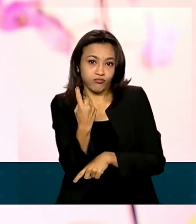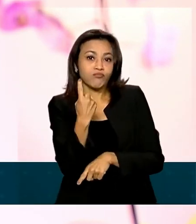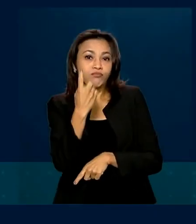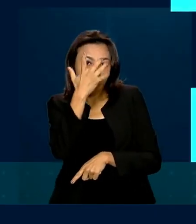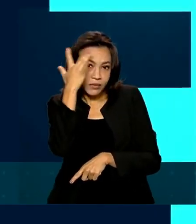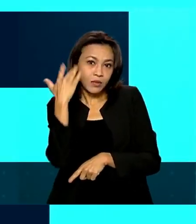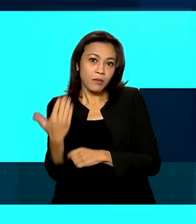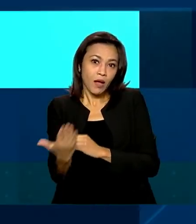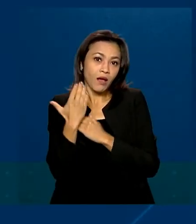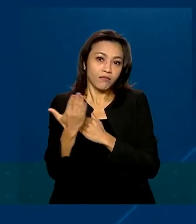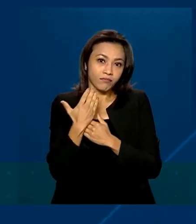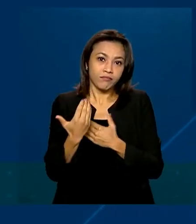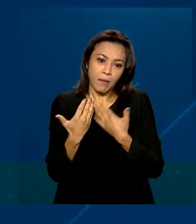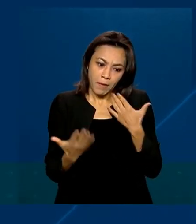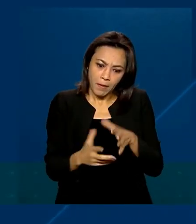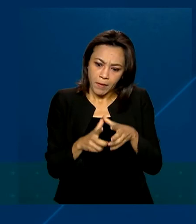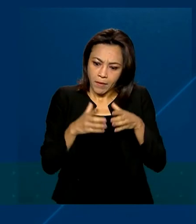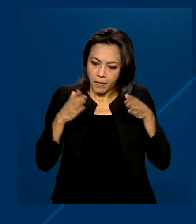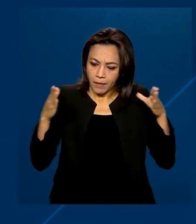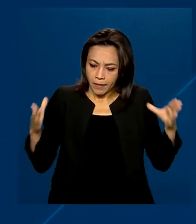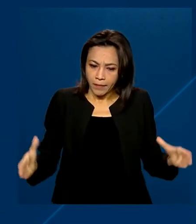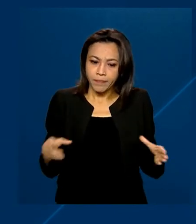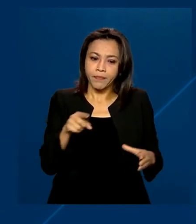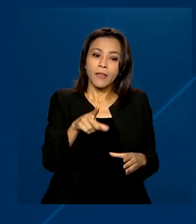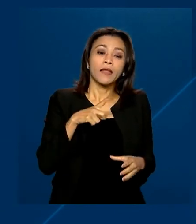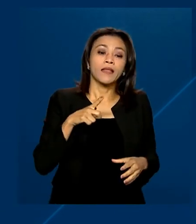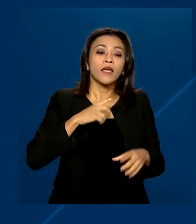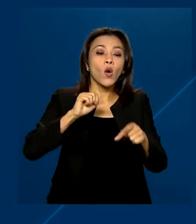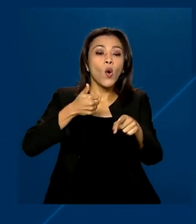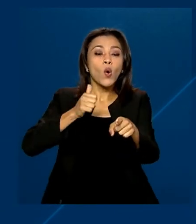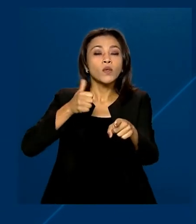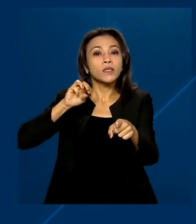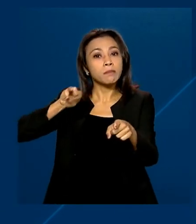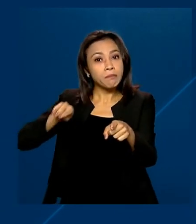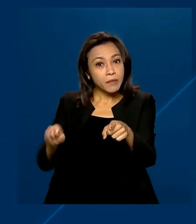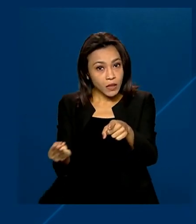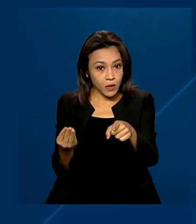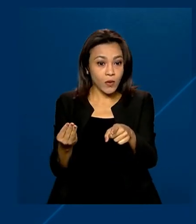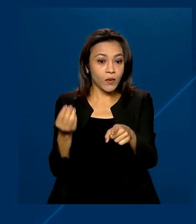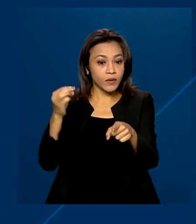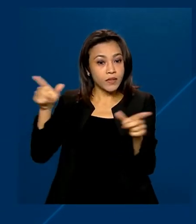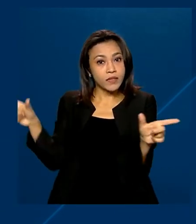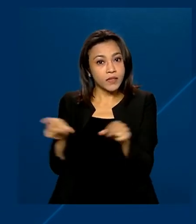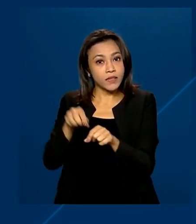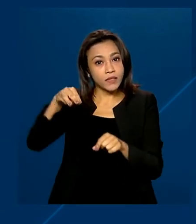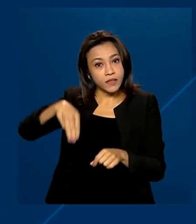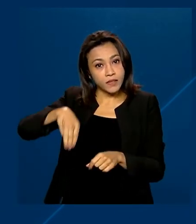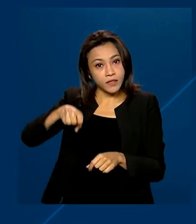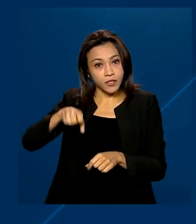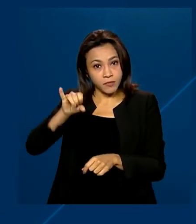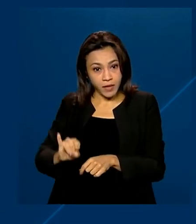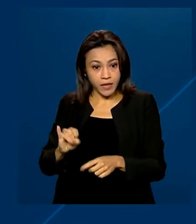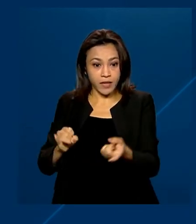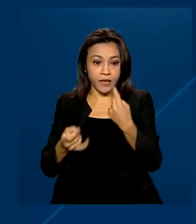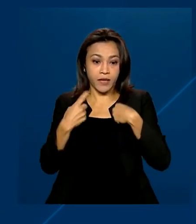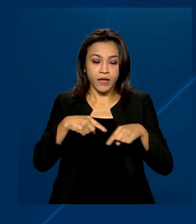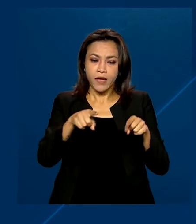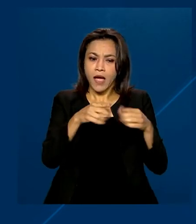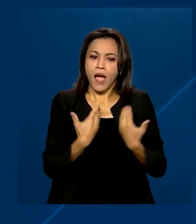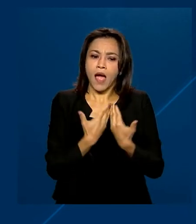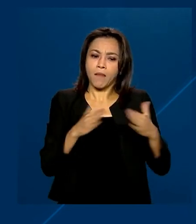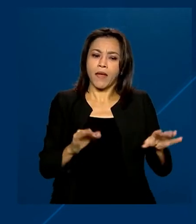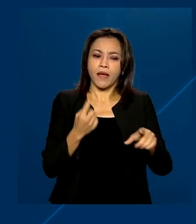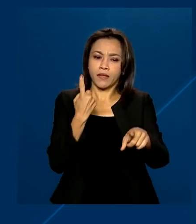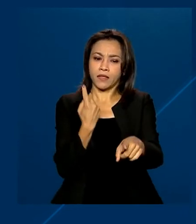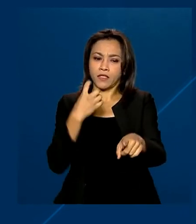mais, né. Existem cerca de 11 milhões de MEIs no país, de um total de mais de 19 milhões de empresas ativas.